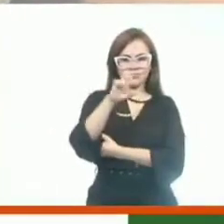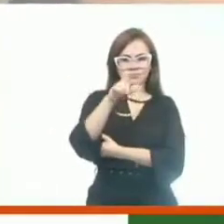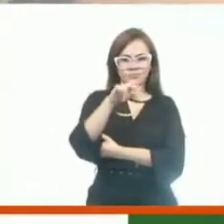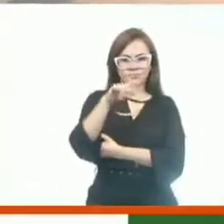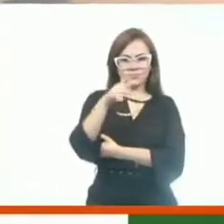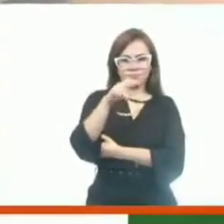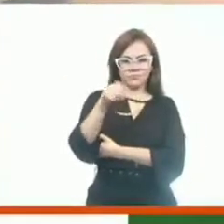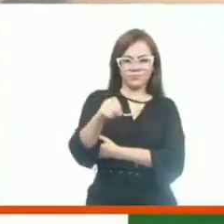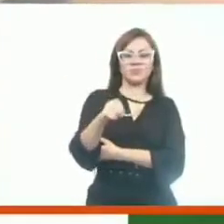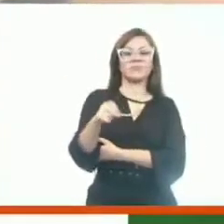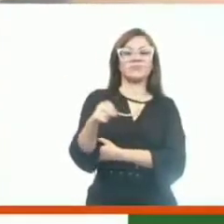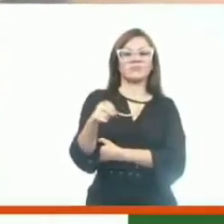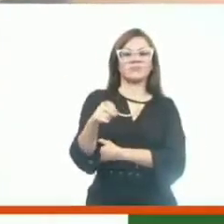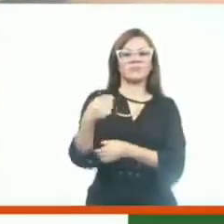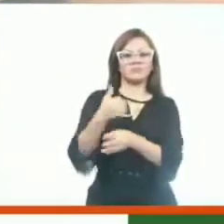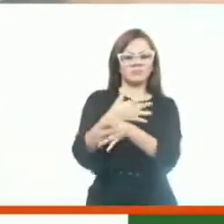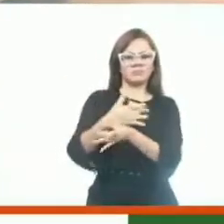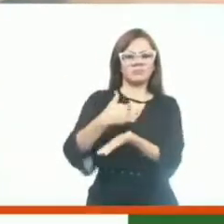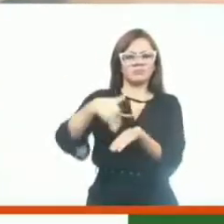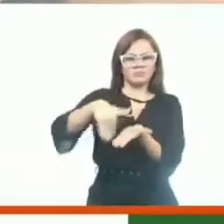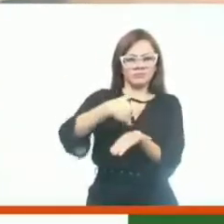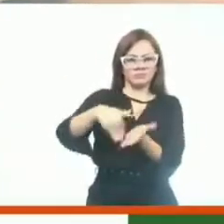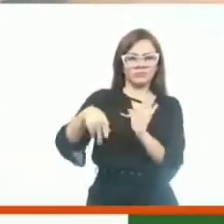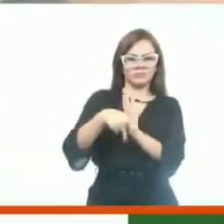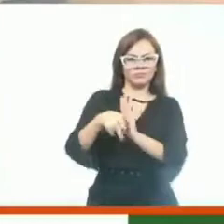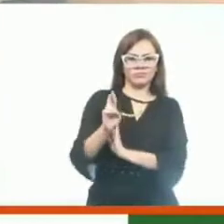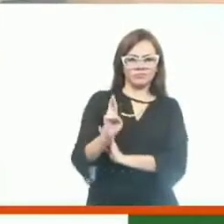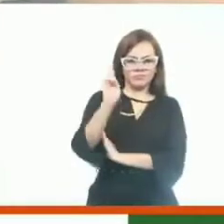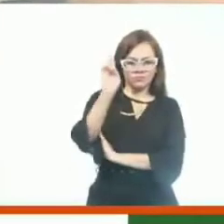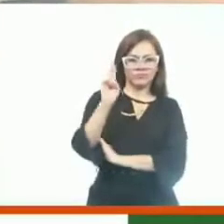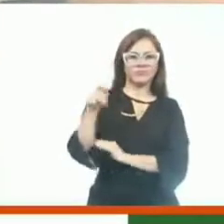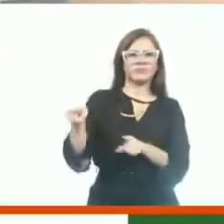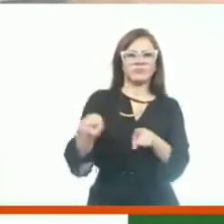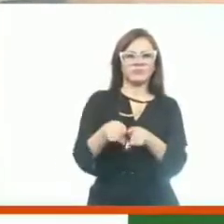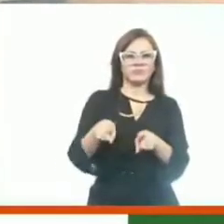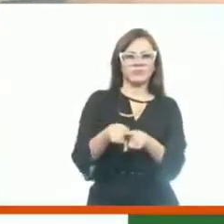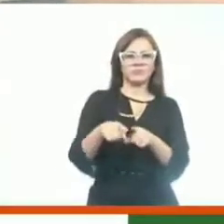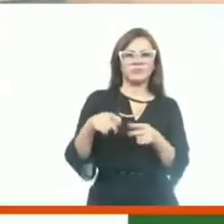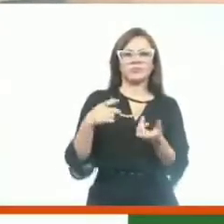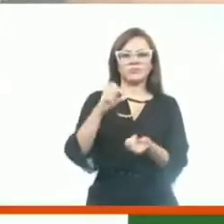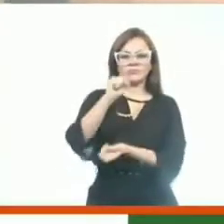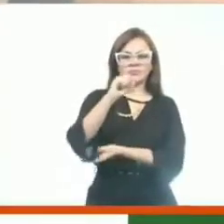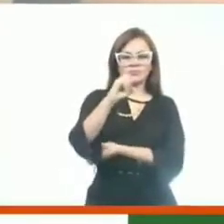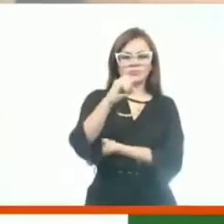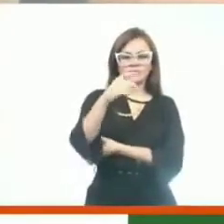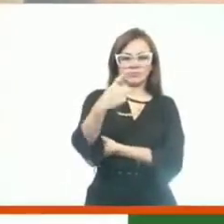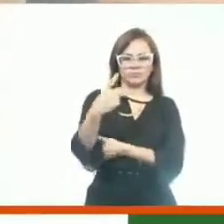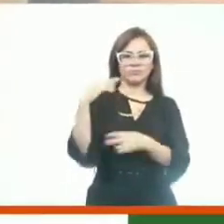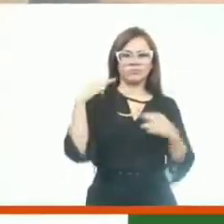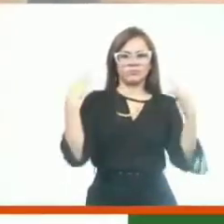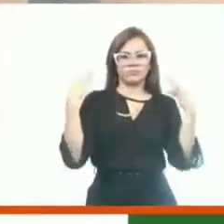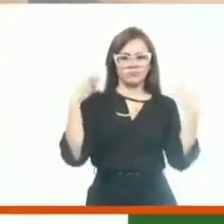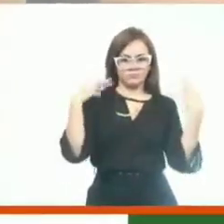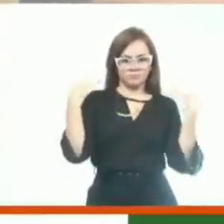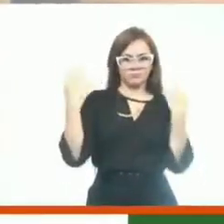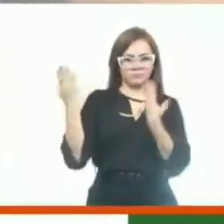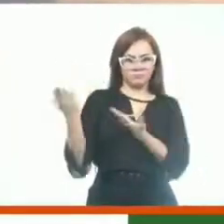Estado das Cidades. Francisco Quintina Vieira Neto, superintendente da SOP. Bom, vamos agora